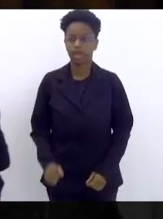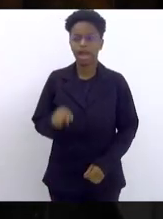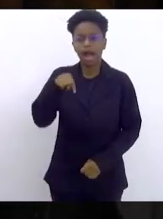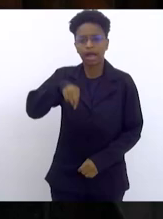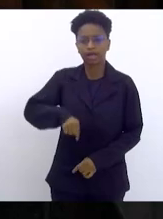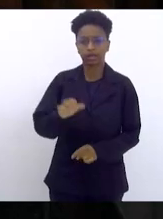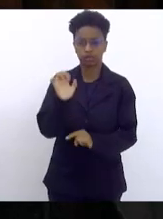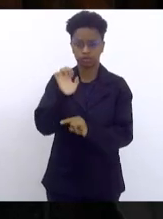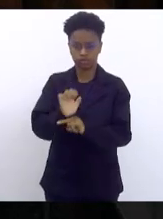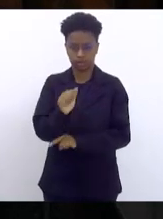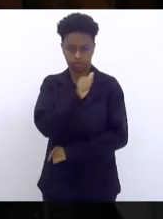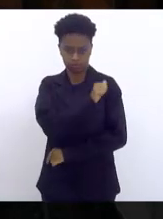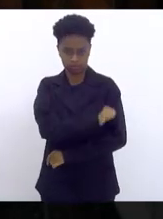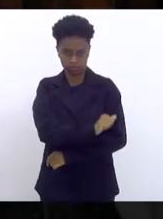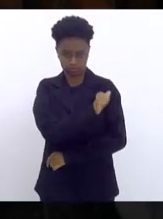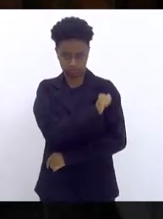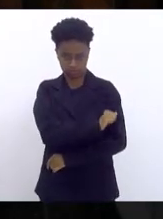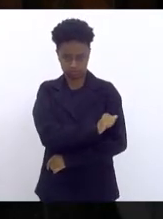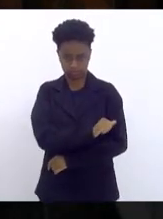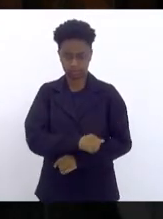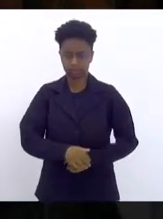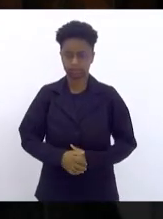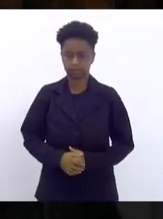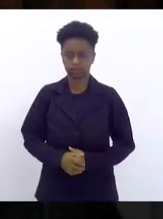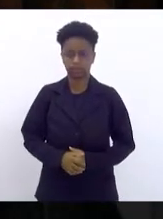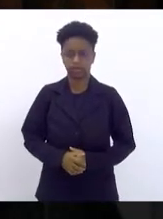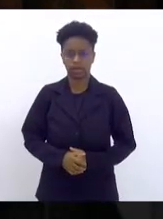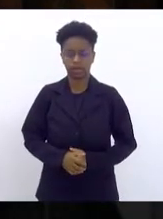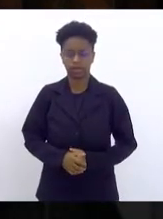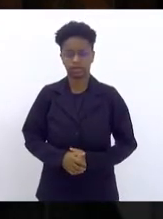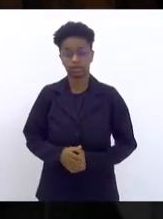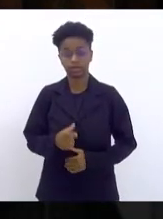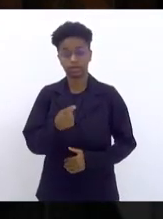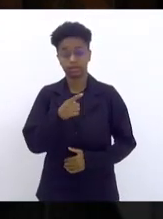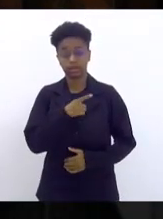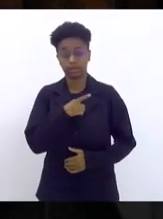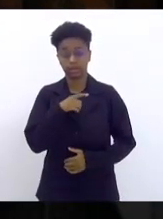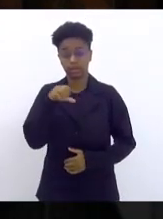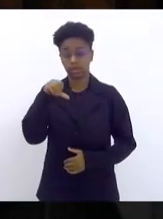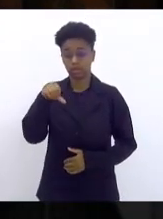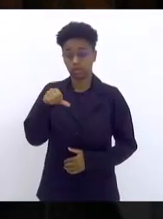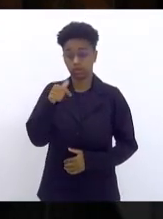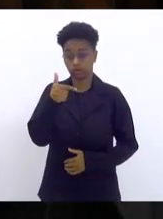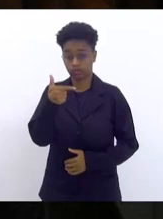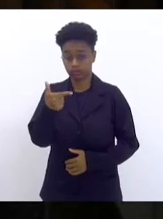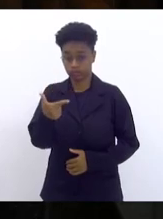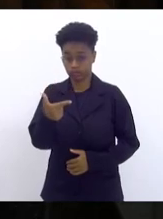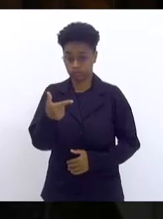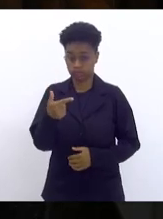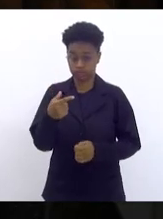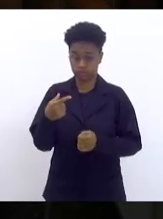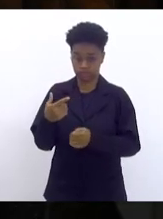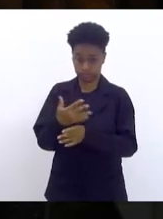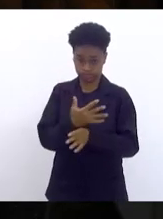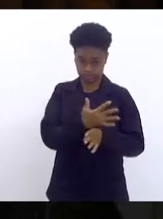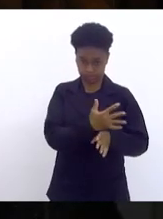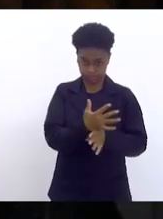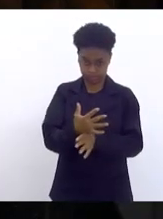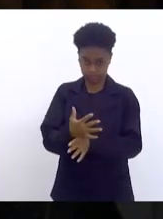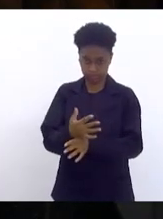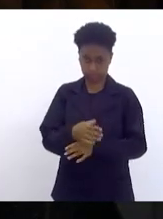de Janeiro é composto de 92 municípios, presidente.